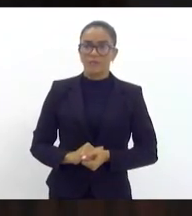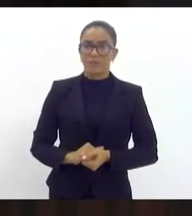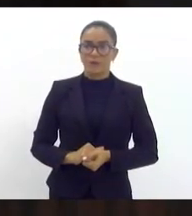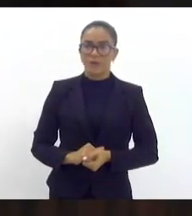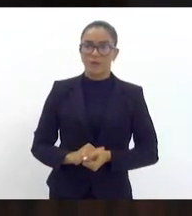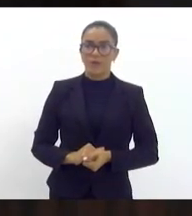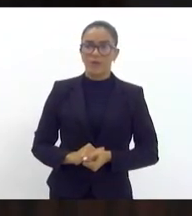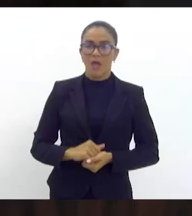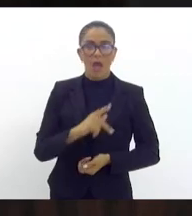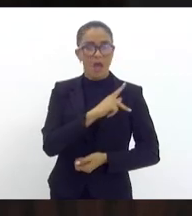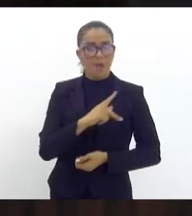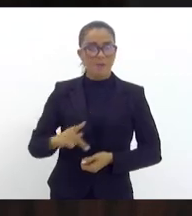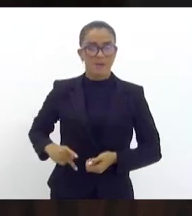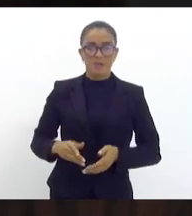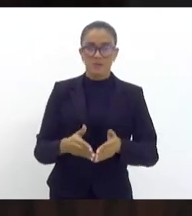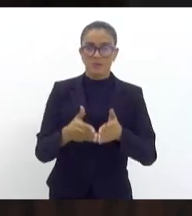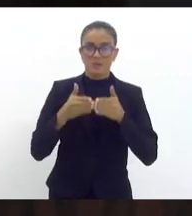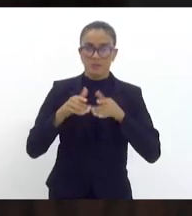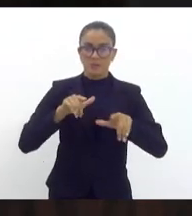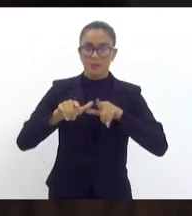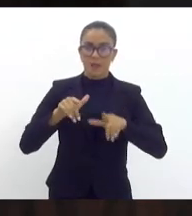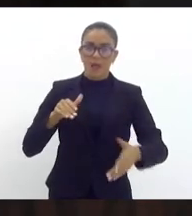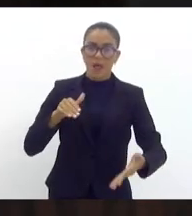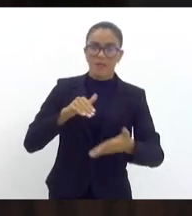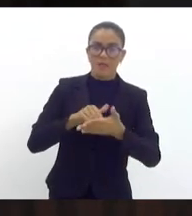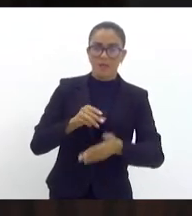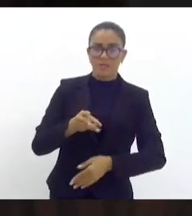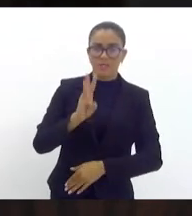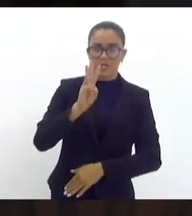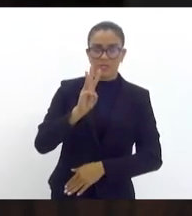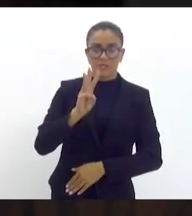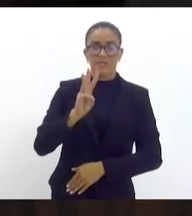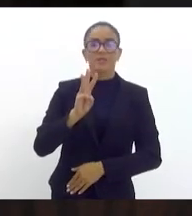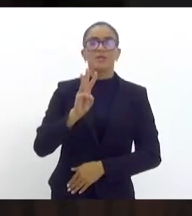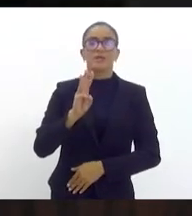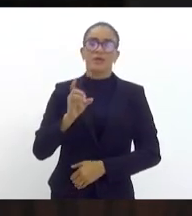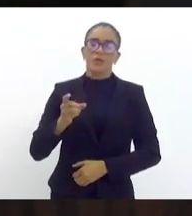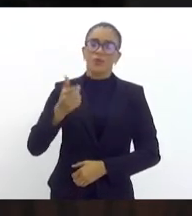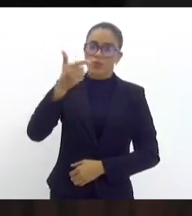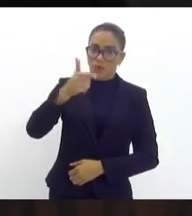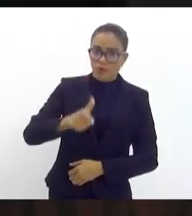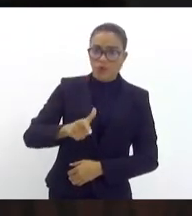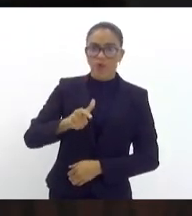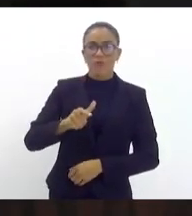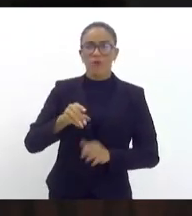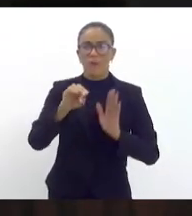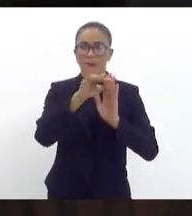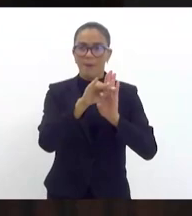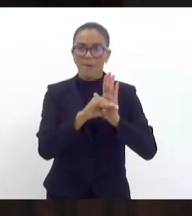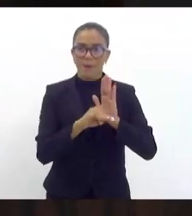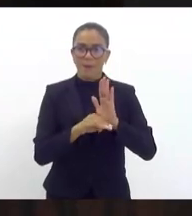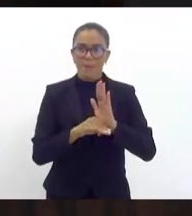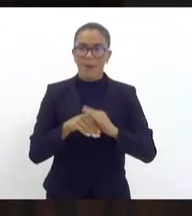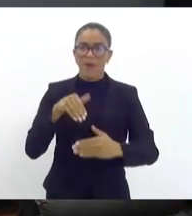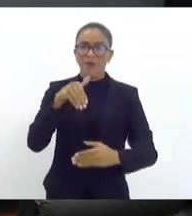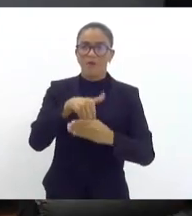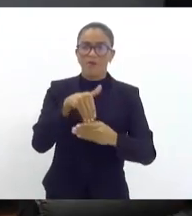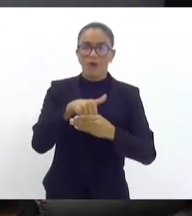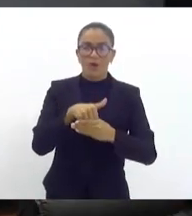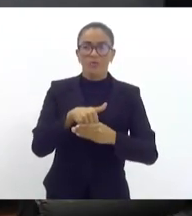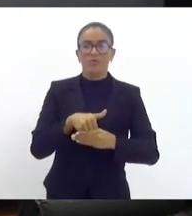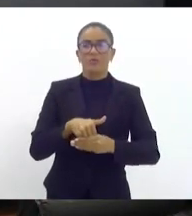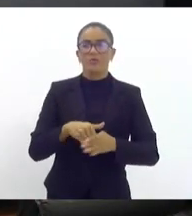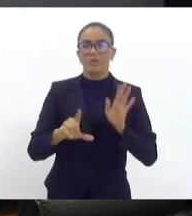A presidência suspende os trabalhos até as 15 horas, quando retornaremos com a ordem do dia. Está suspensa a sessão. Sim.